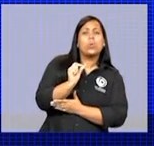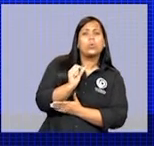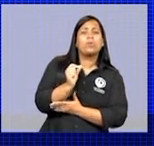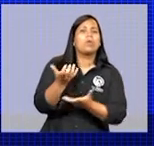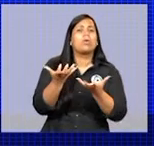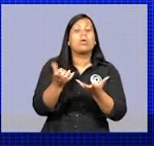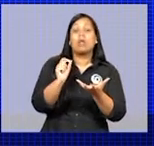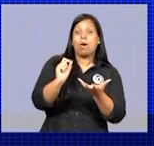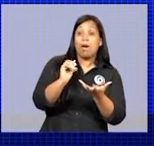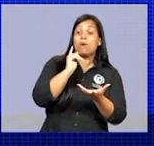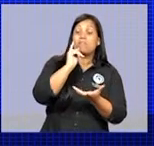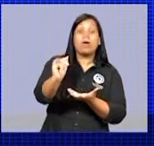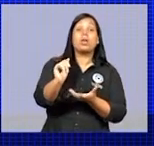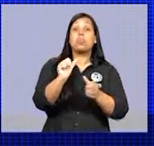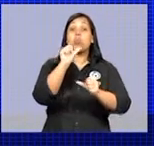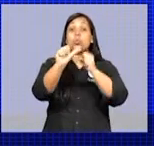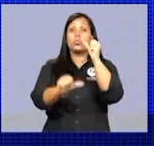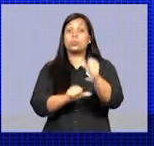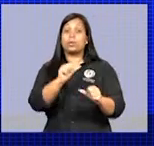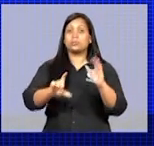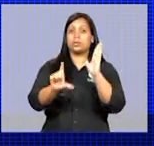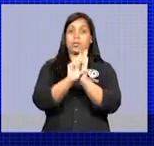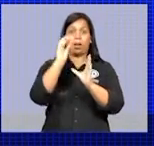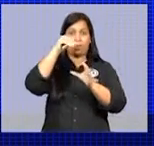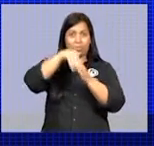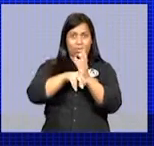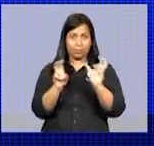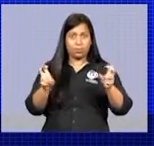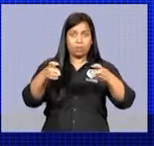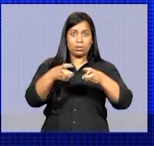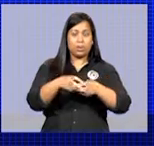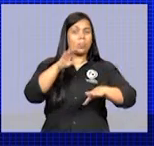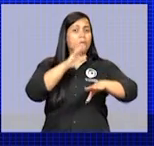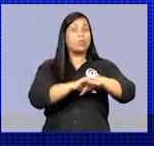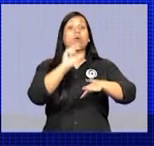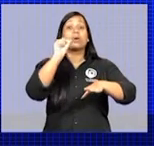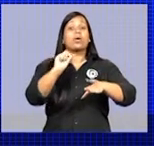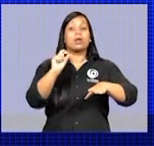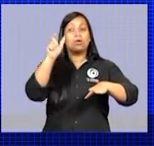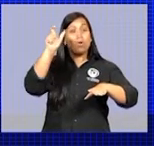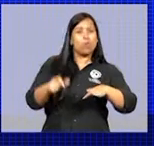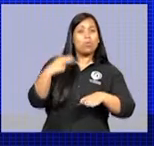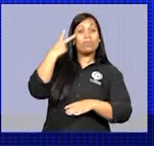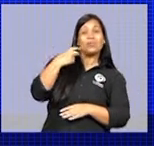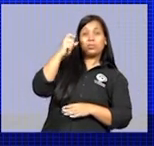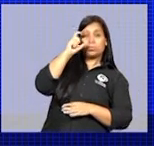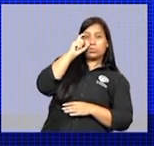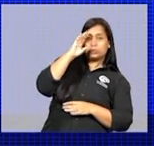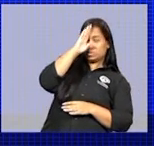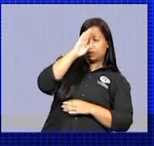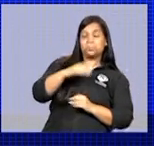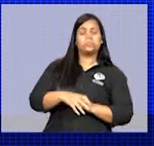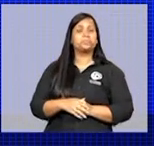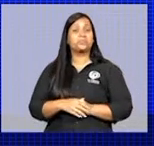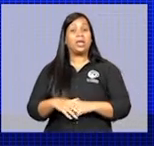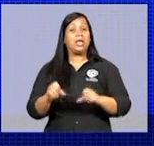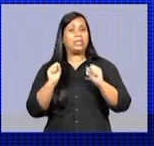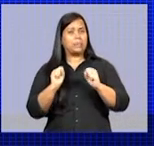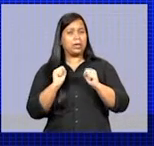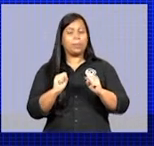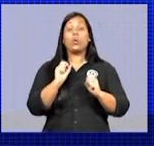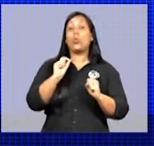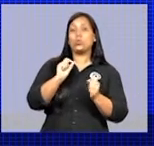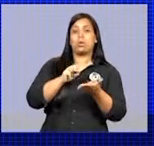alterações no regimento interno e são de autoria do vereador Jean Charles. Um determina que as moções possam